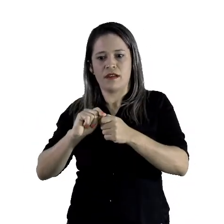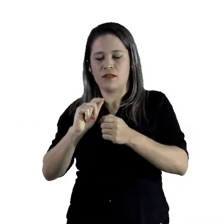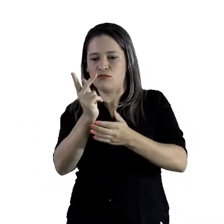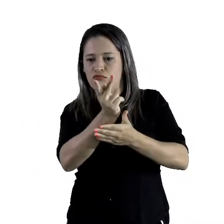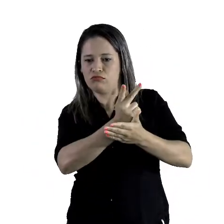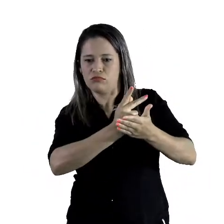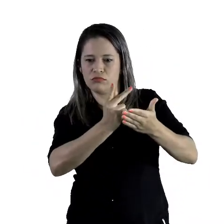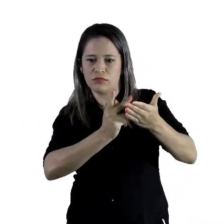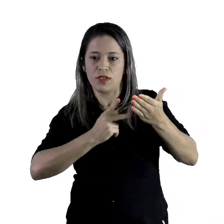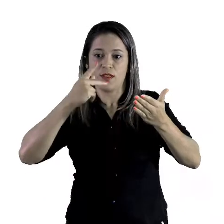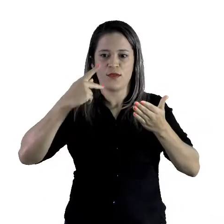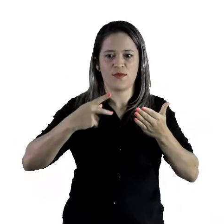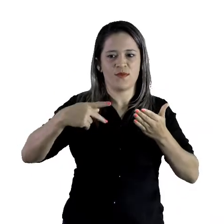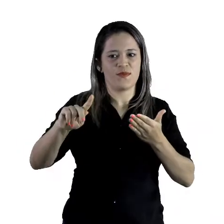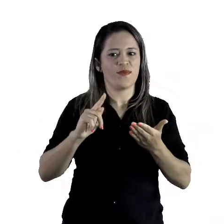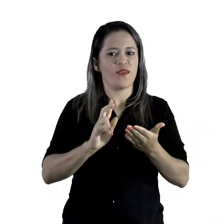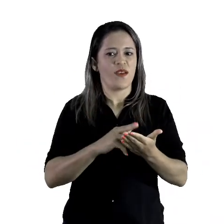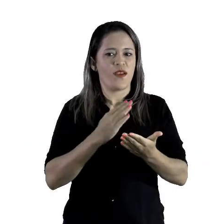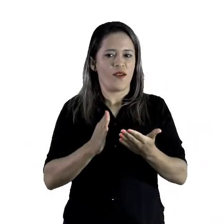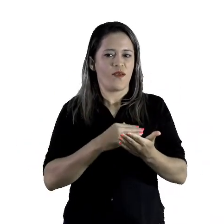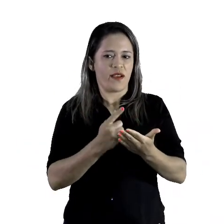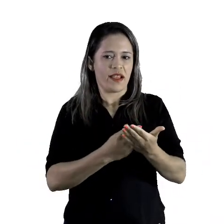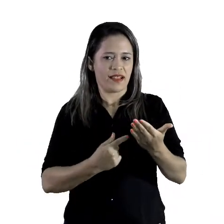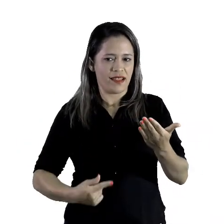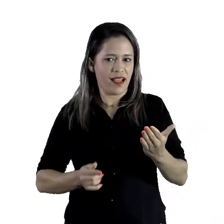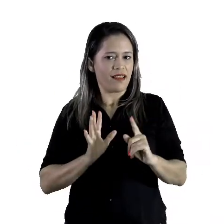no seu caderno de arte.